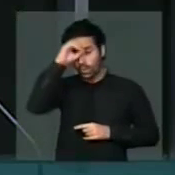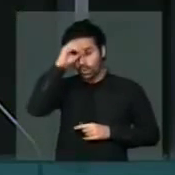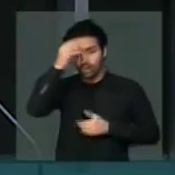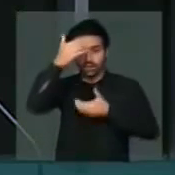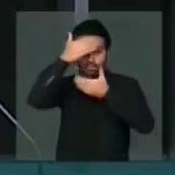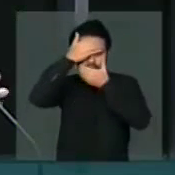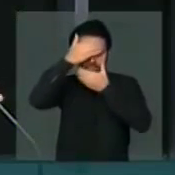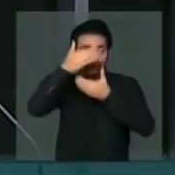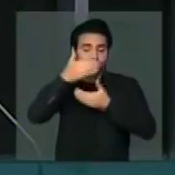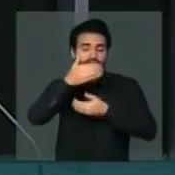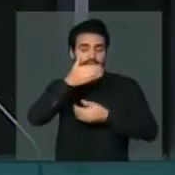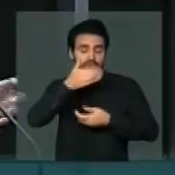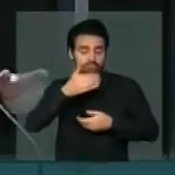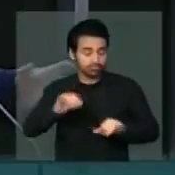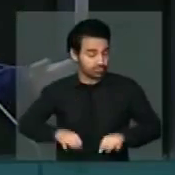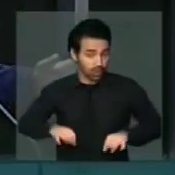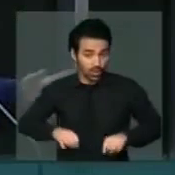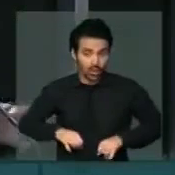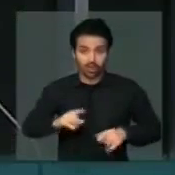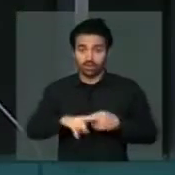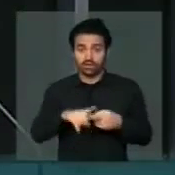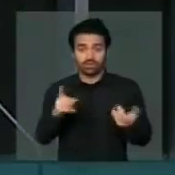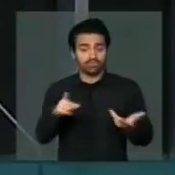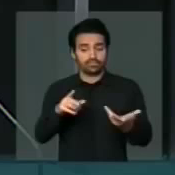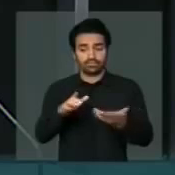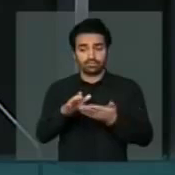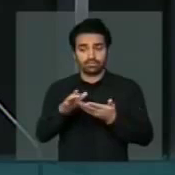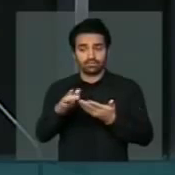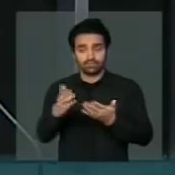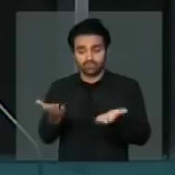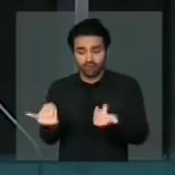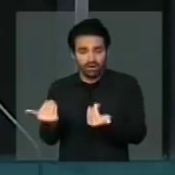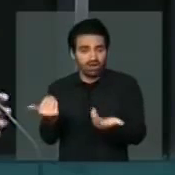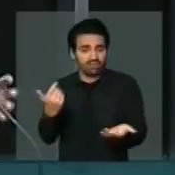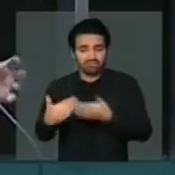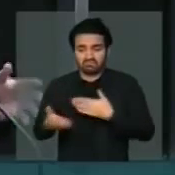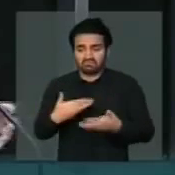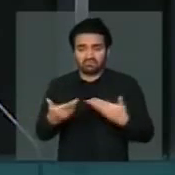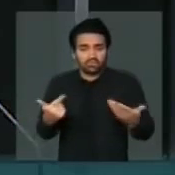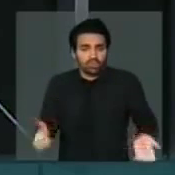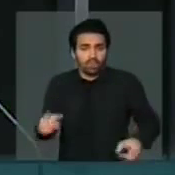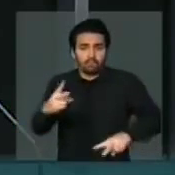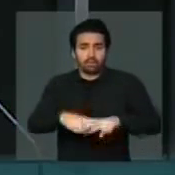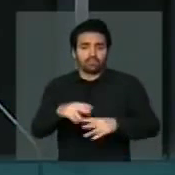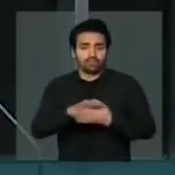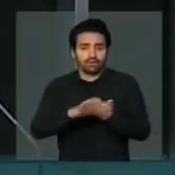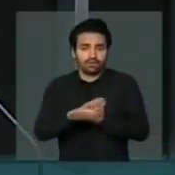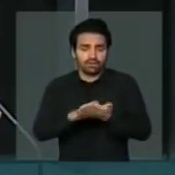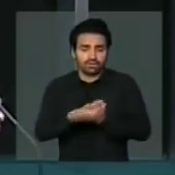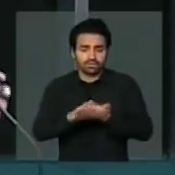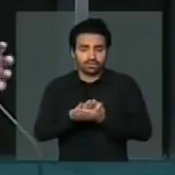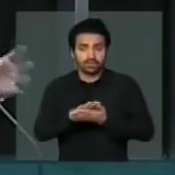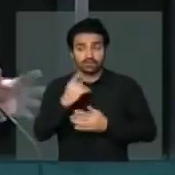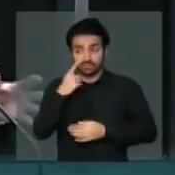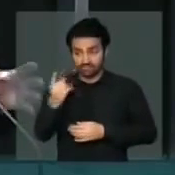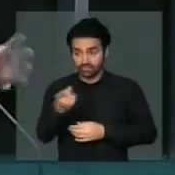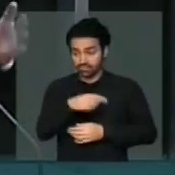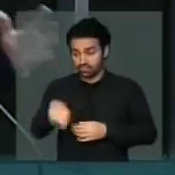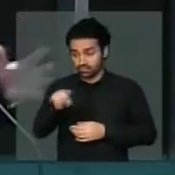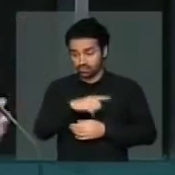cansou de ver campear a impunidade pelas nossas ruas. E o que nós vimos aqui ontem, parlamentares